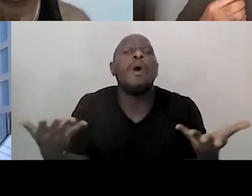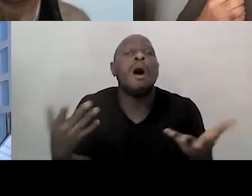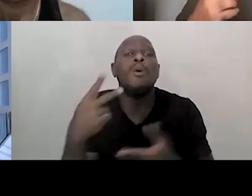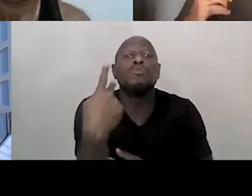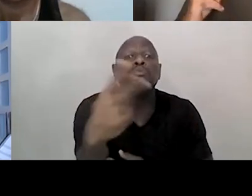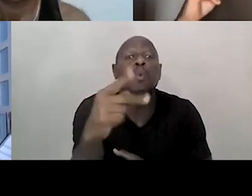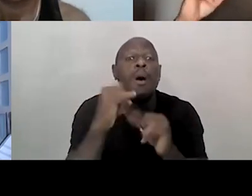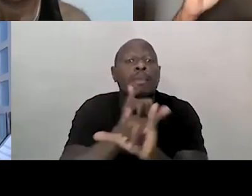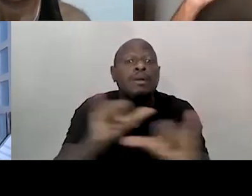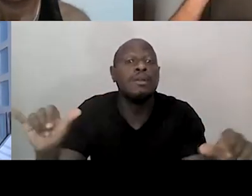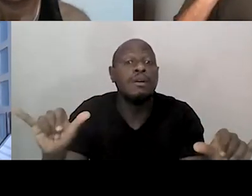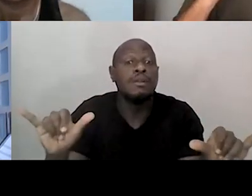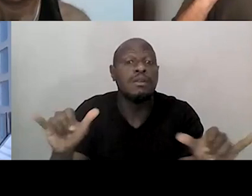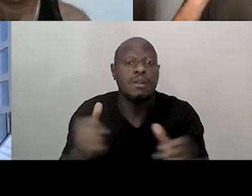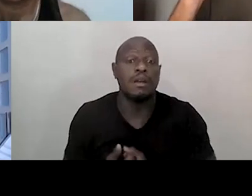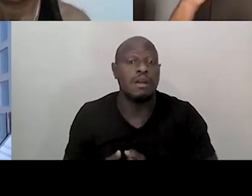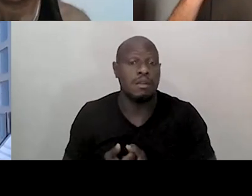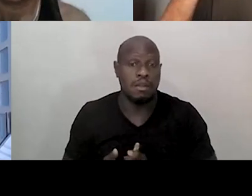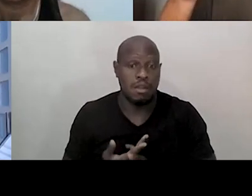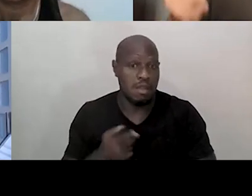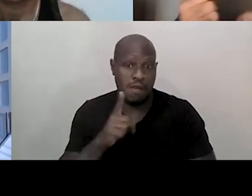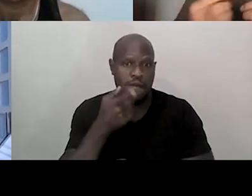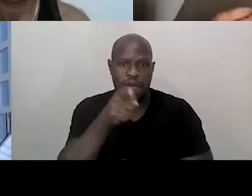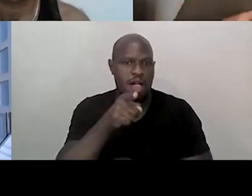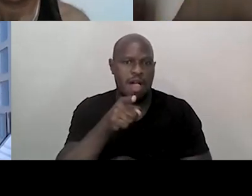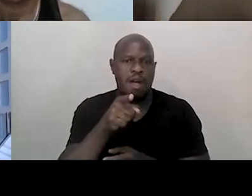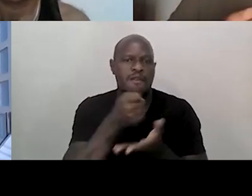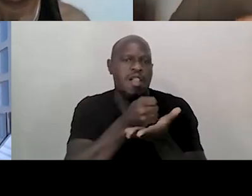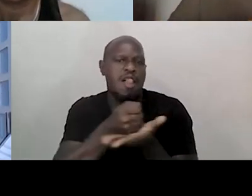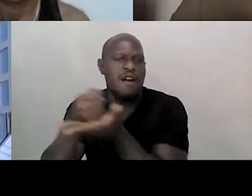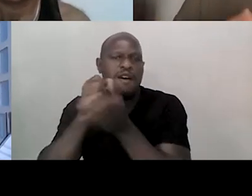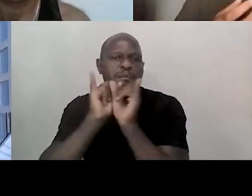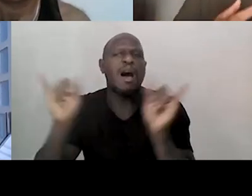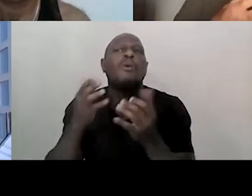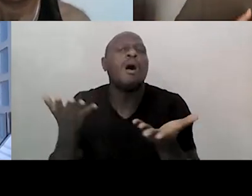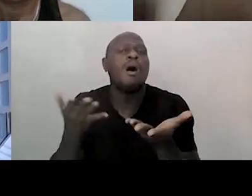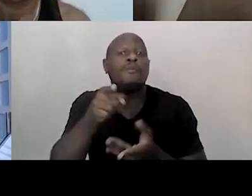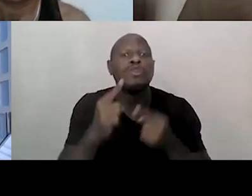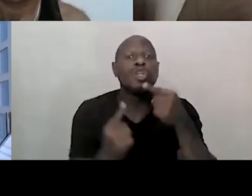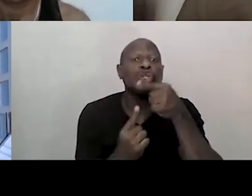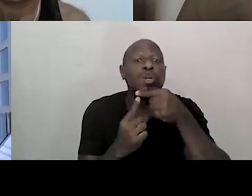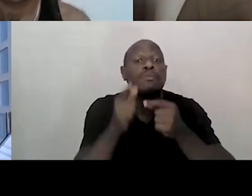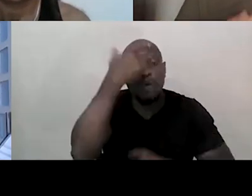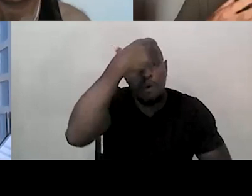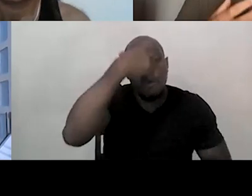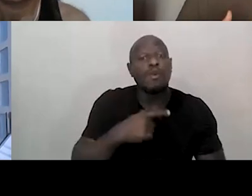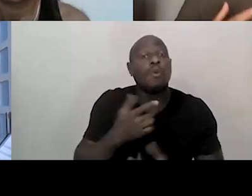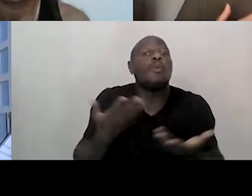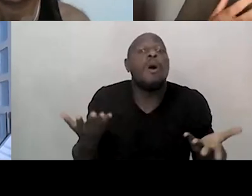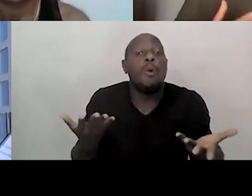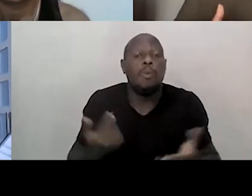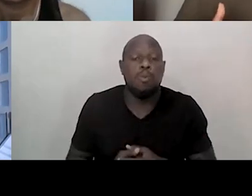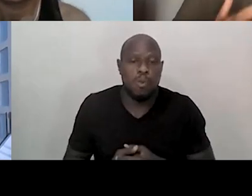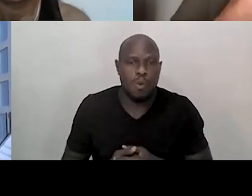não pergunta qual é a mensagem que você vai levar, mas que tipo de mensagem você é? Que